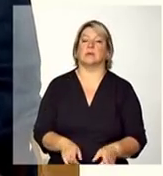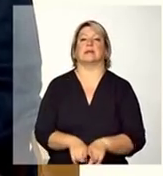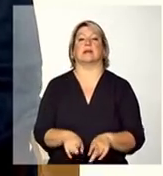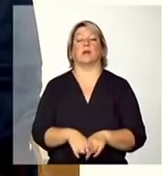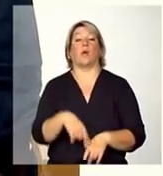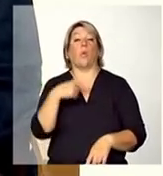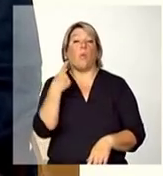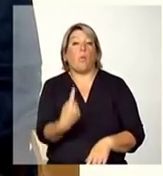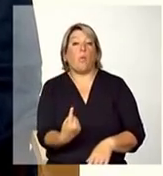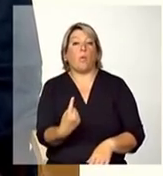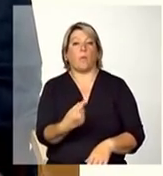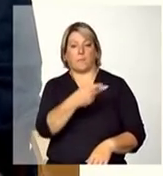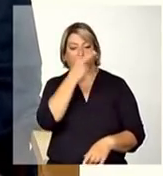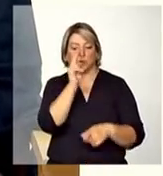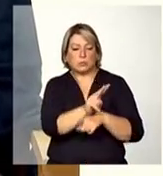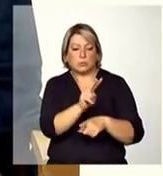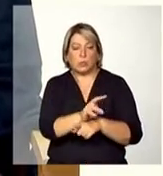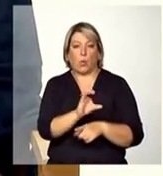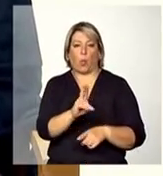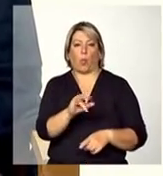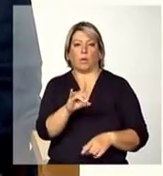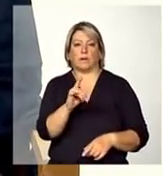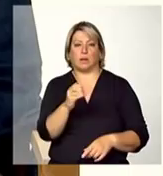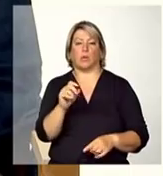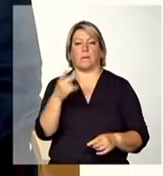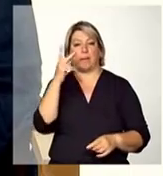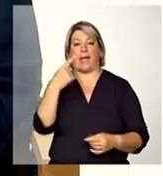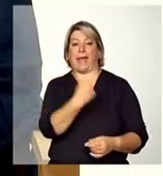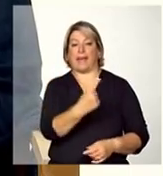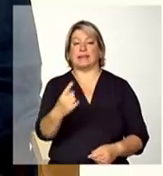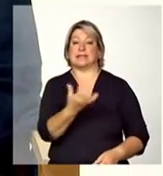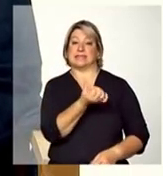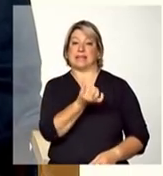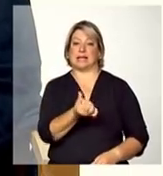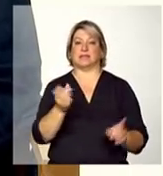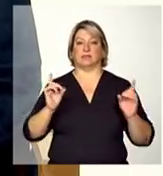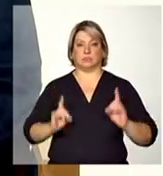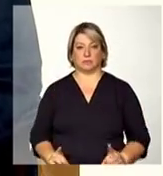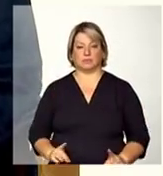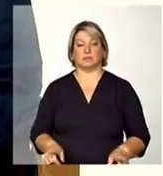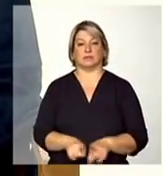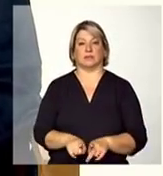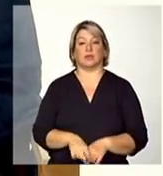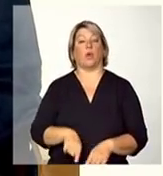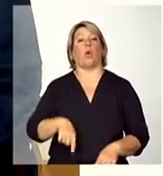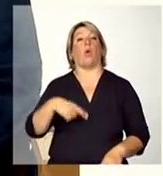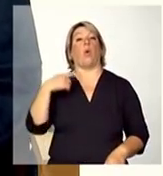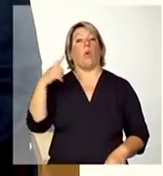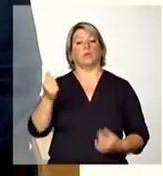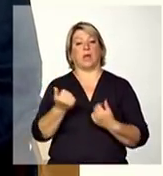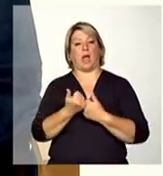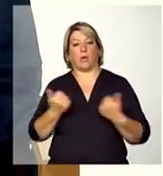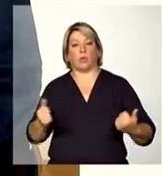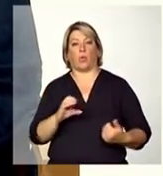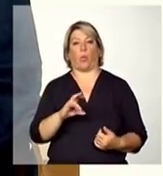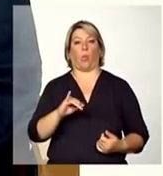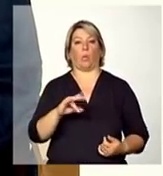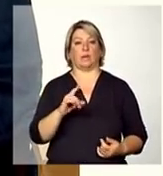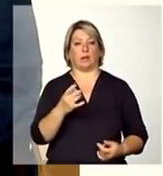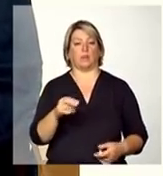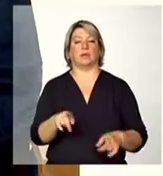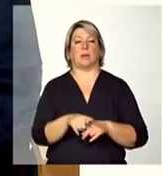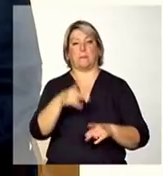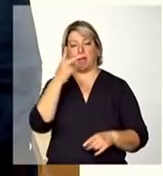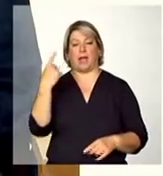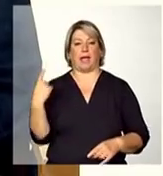para cada seis usuários pessoas com deficiência em situação de dependência um auxiliar de cuidador também para cada seis pessoas